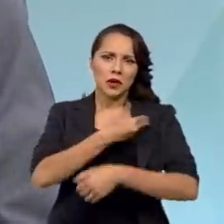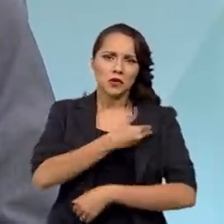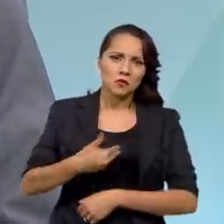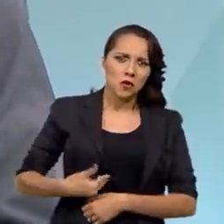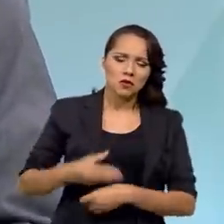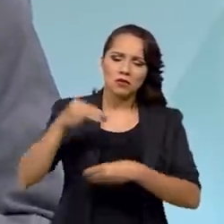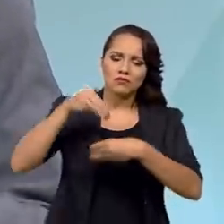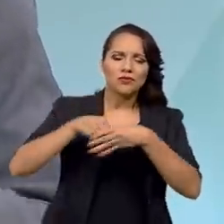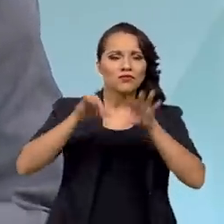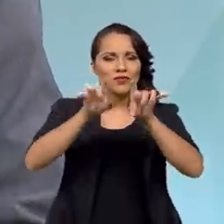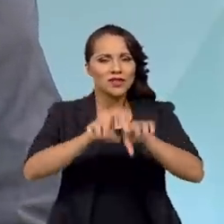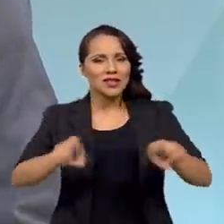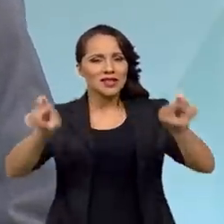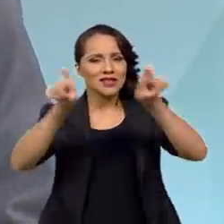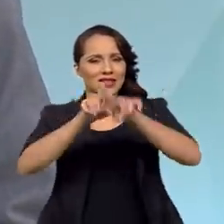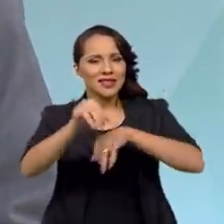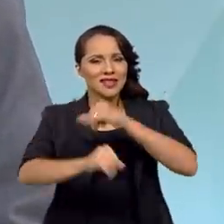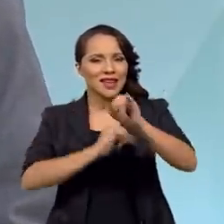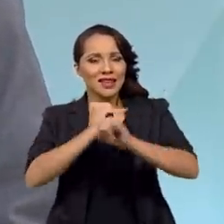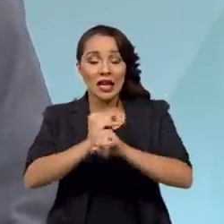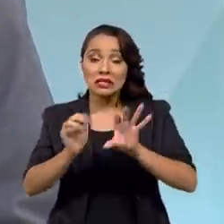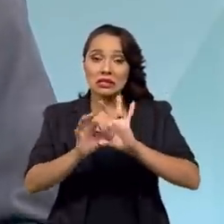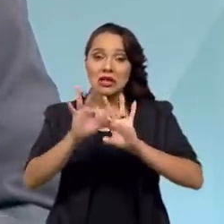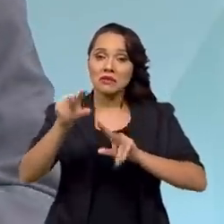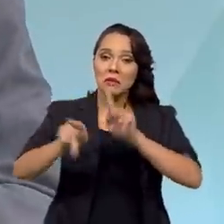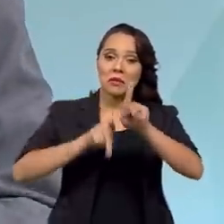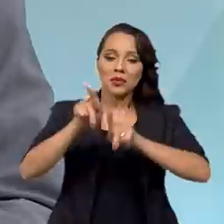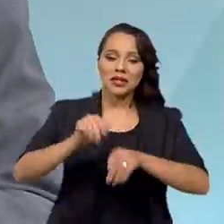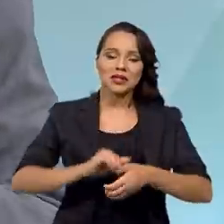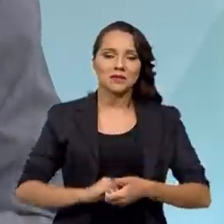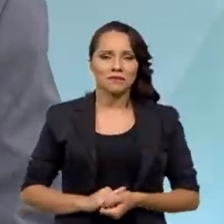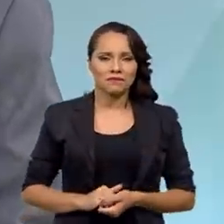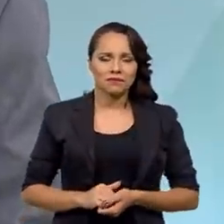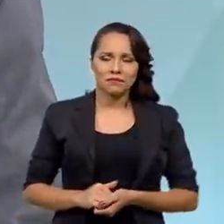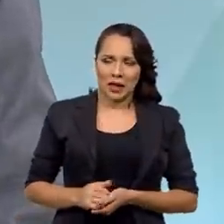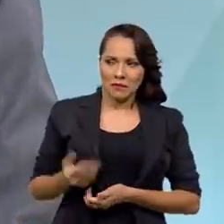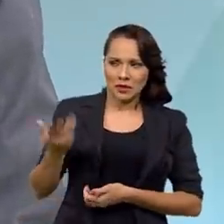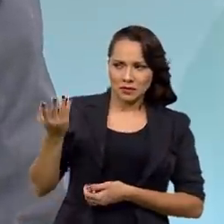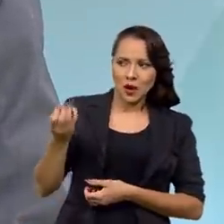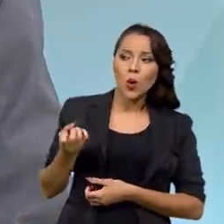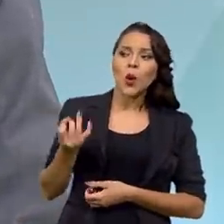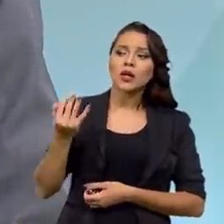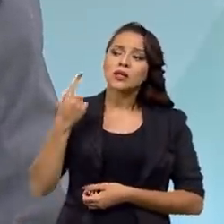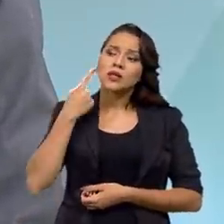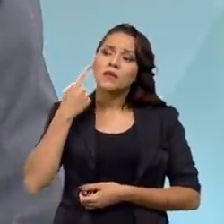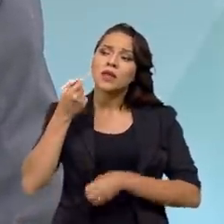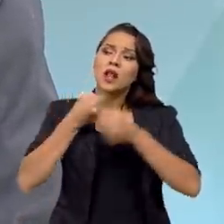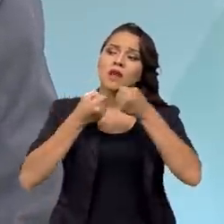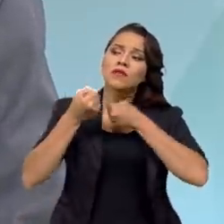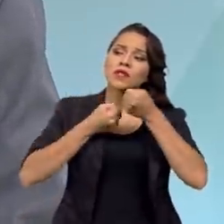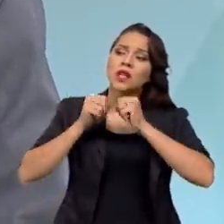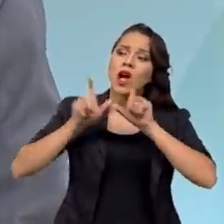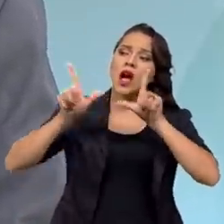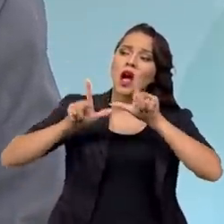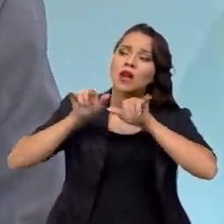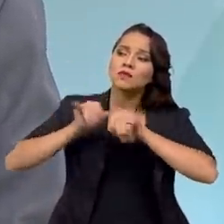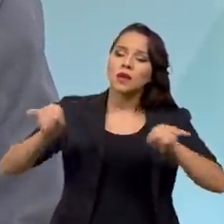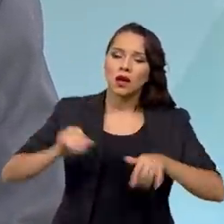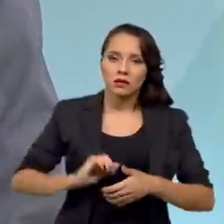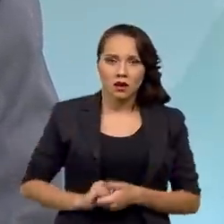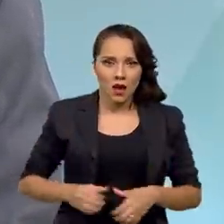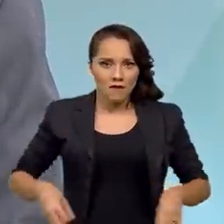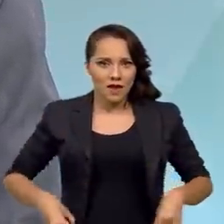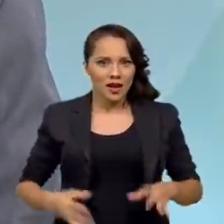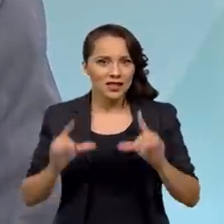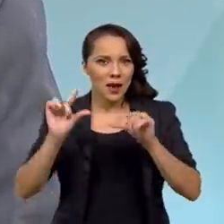digitalizada e à disposição da população. Diz pra mim, quantas vezes você ouve isso na grande imprensa? Nós vamos gastar